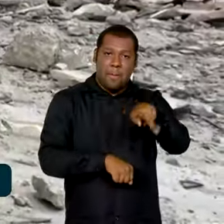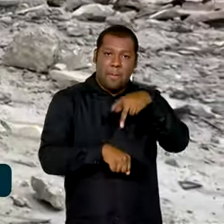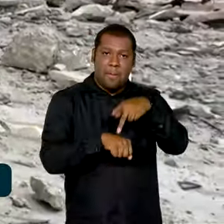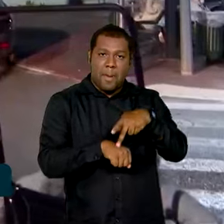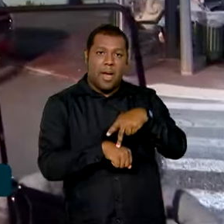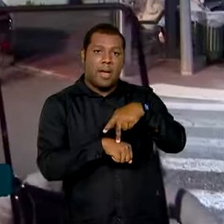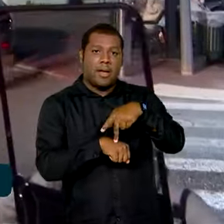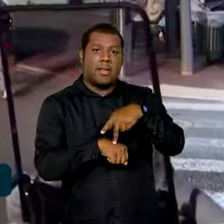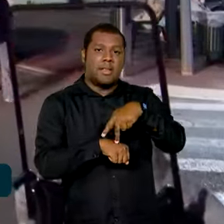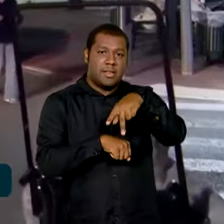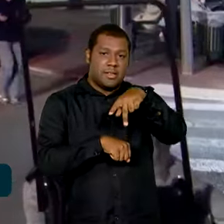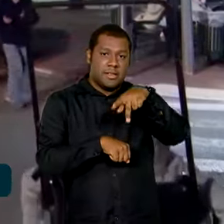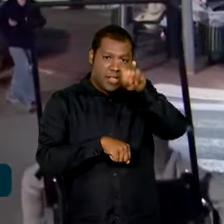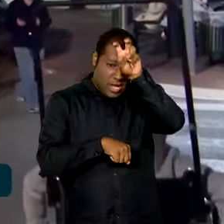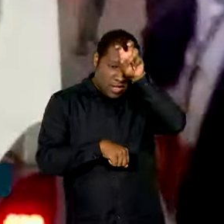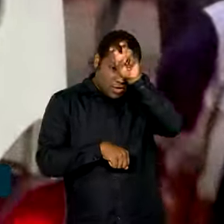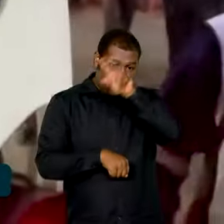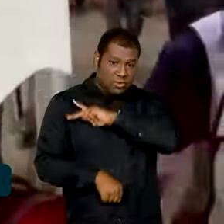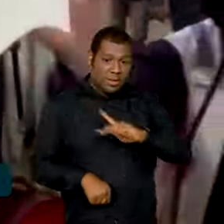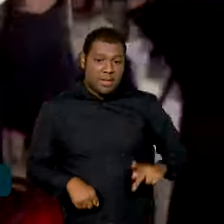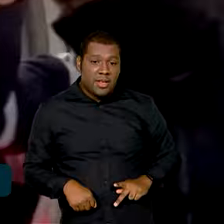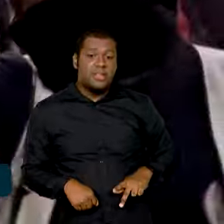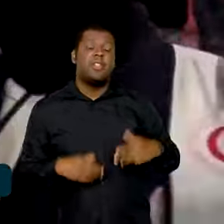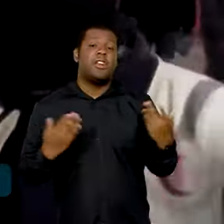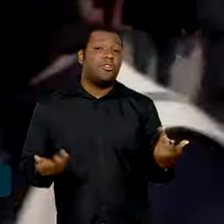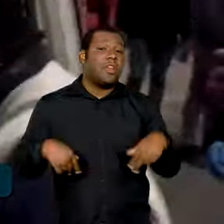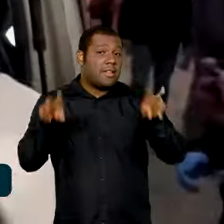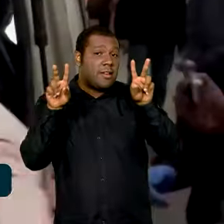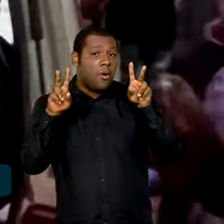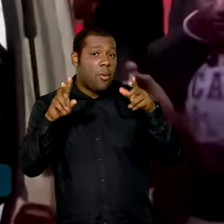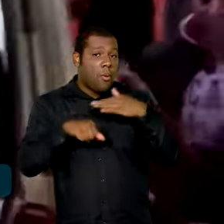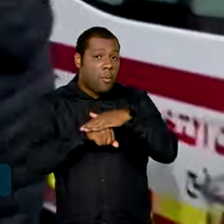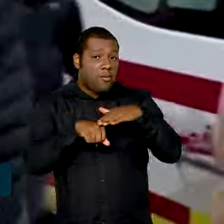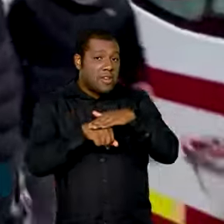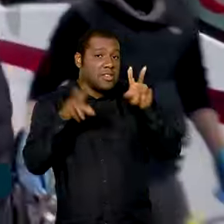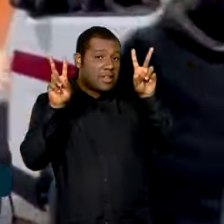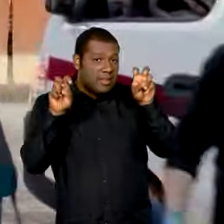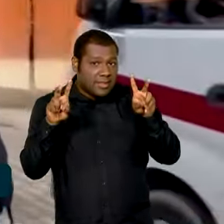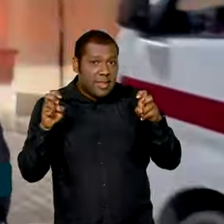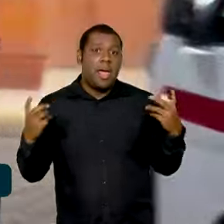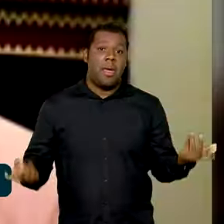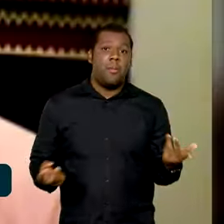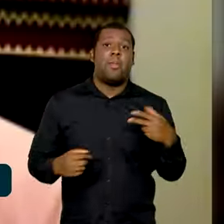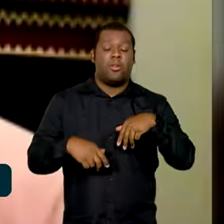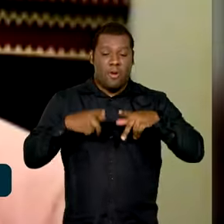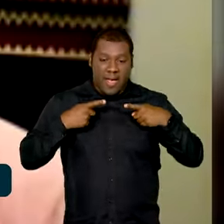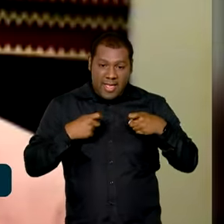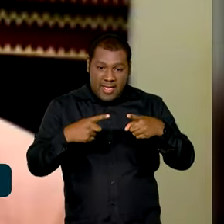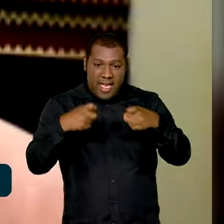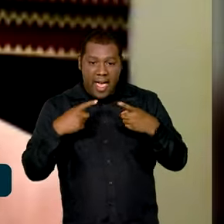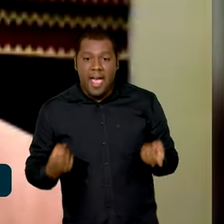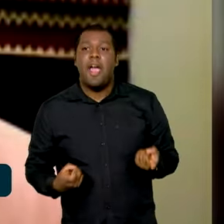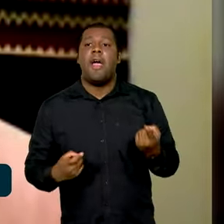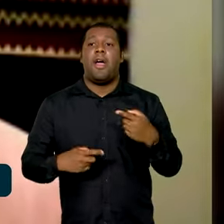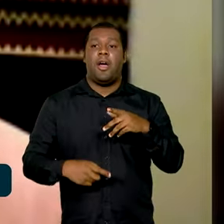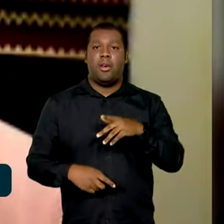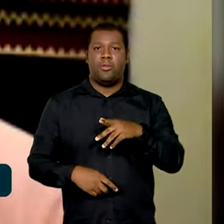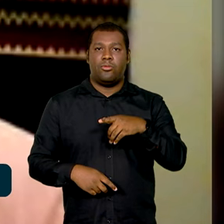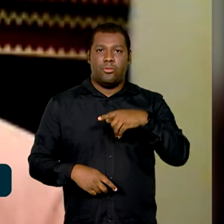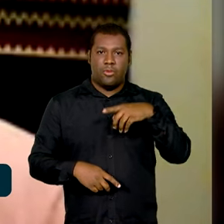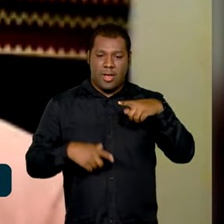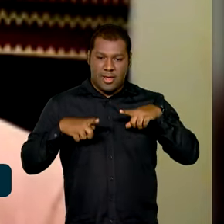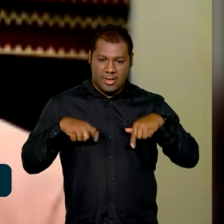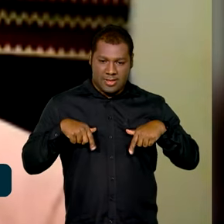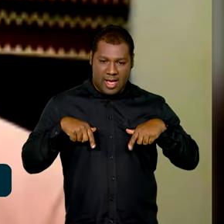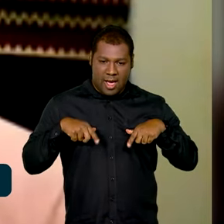estreitou laços com o Egito durante as negociações para retirar brasileiros da região. O presidente Lula, tanto nos seus primeiros